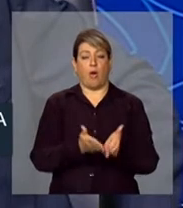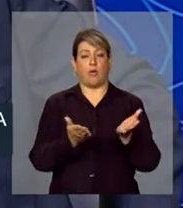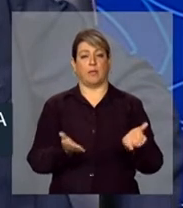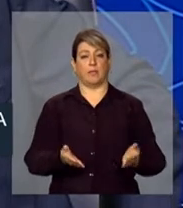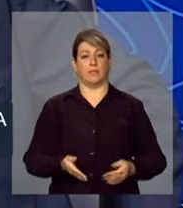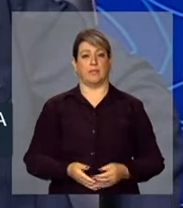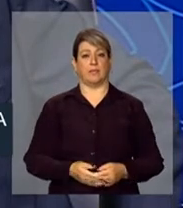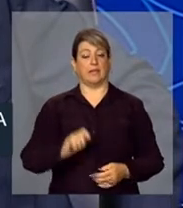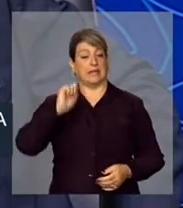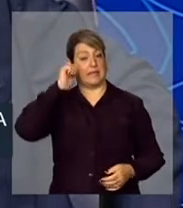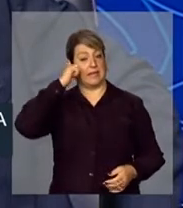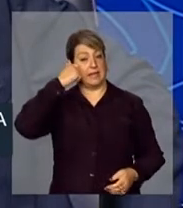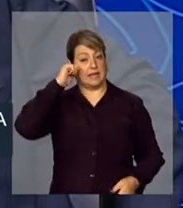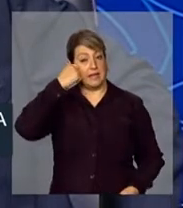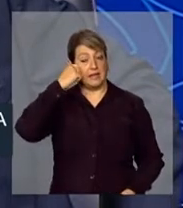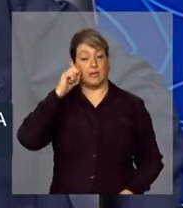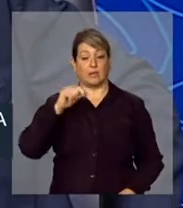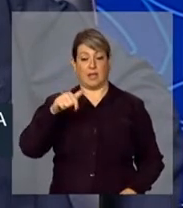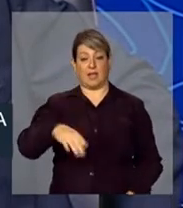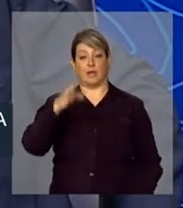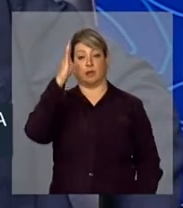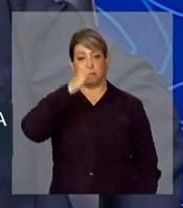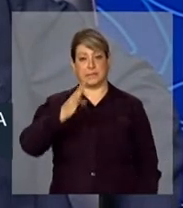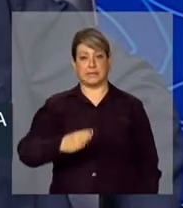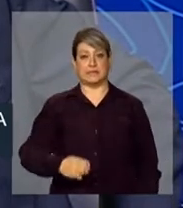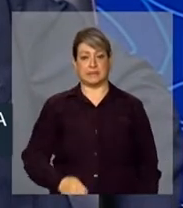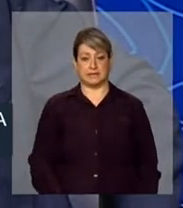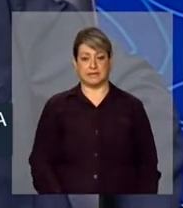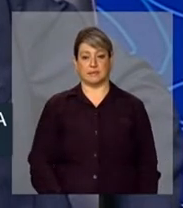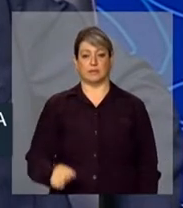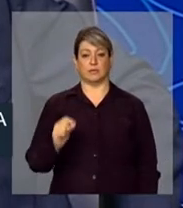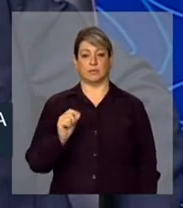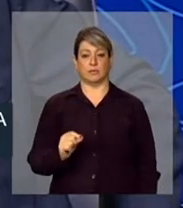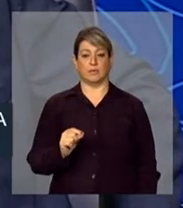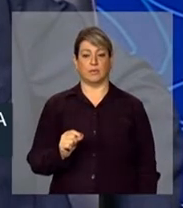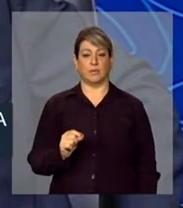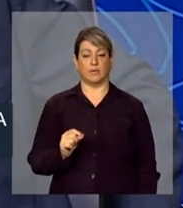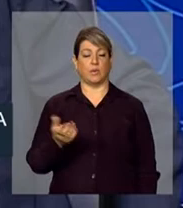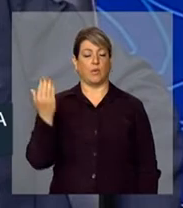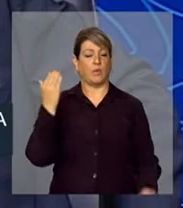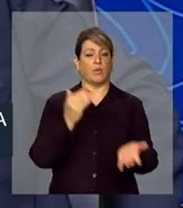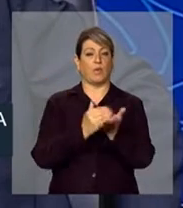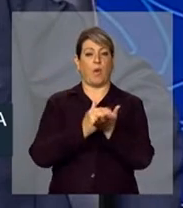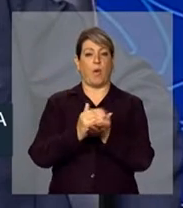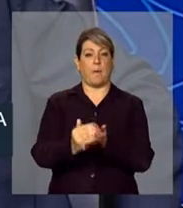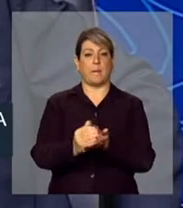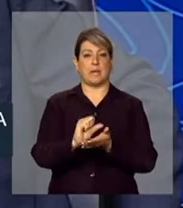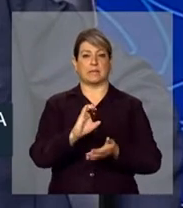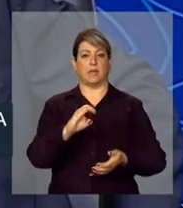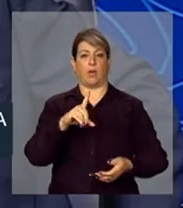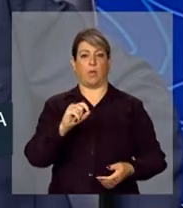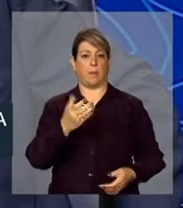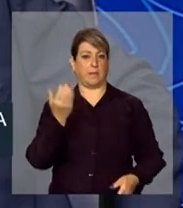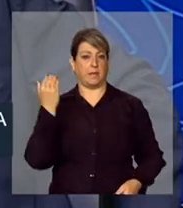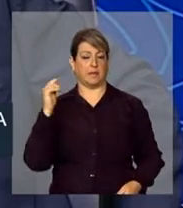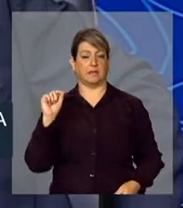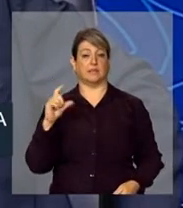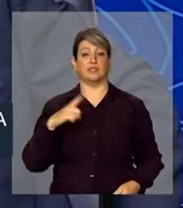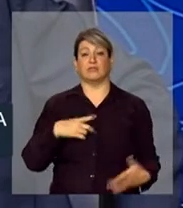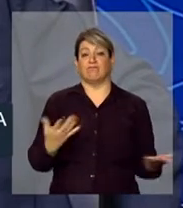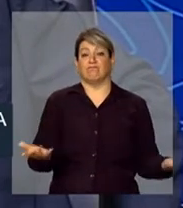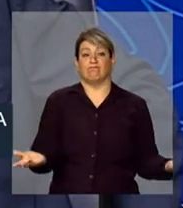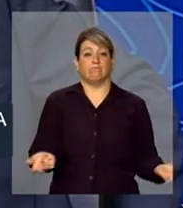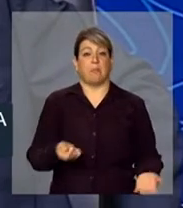negros, que no Brasil, no começo do século passado, tinham poucas